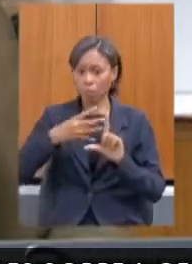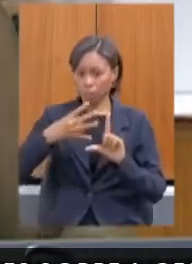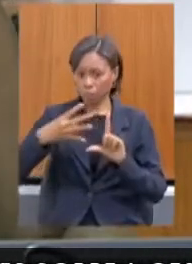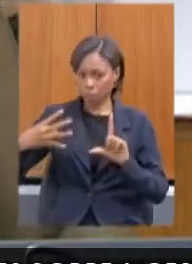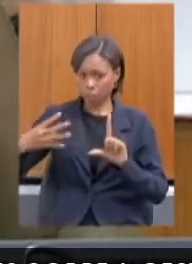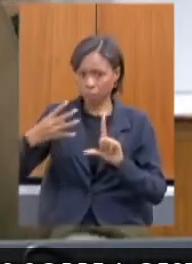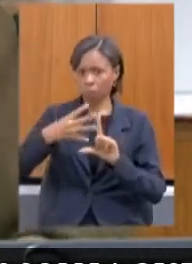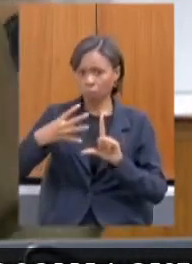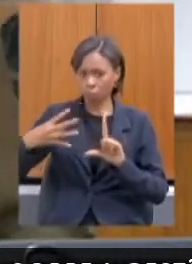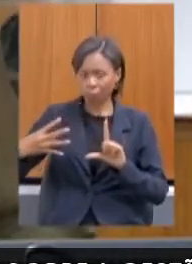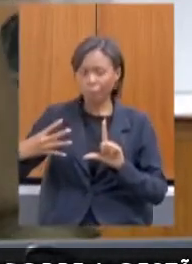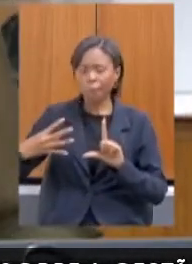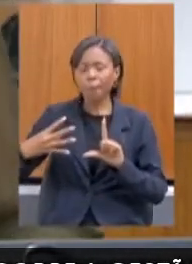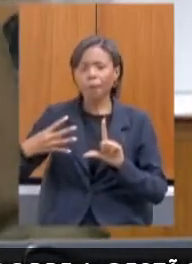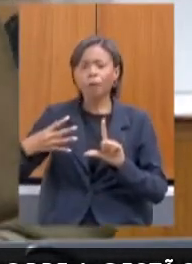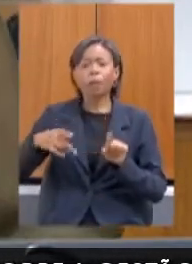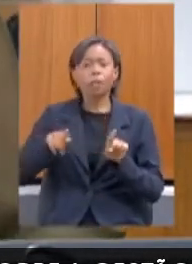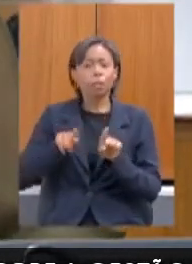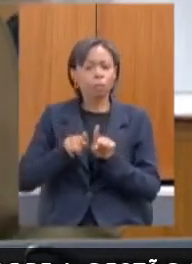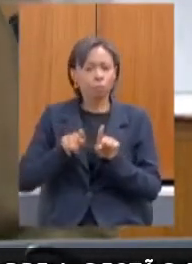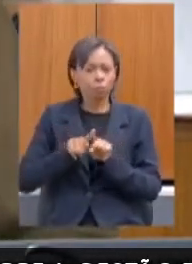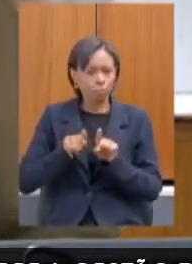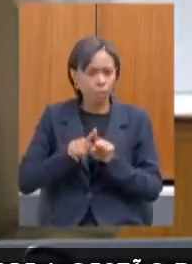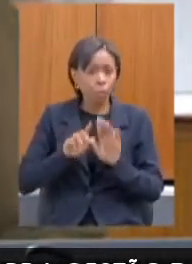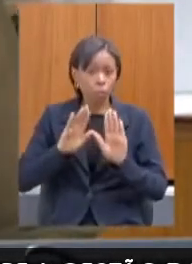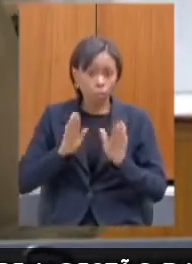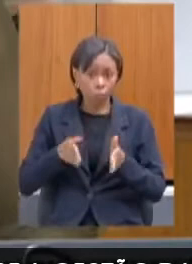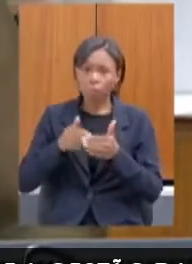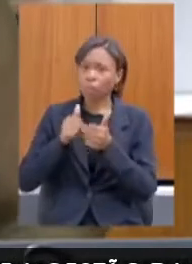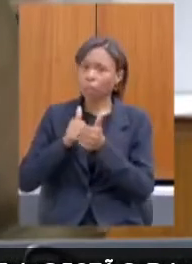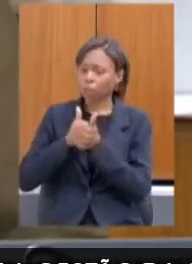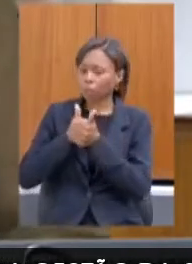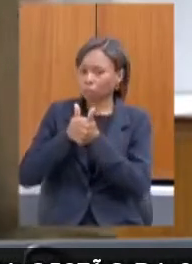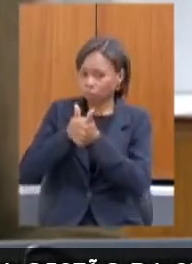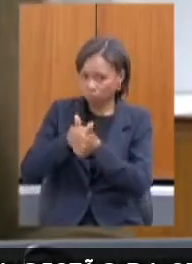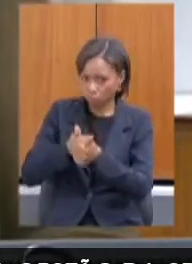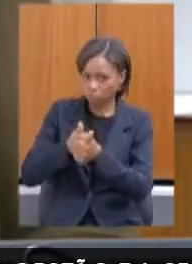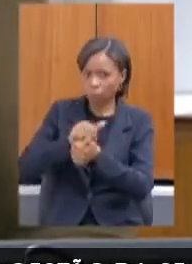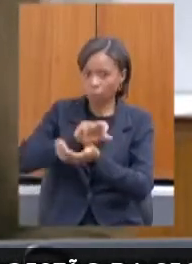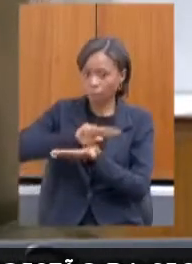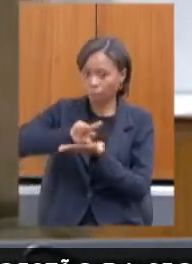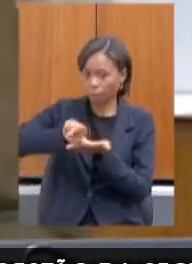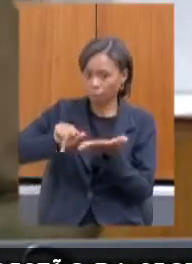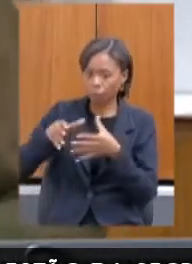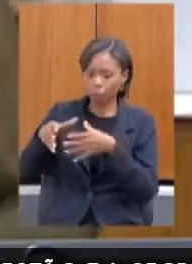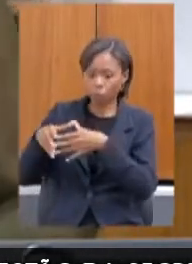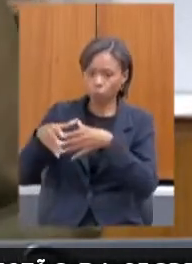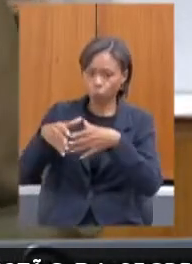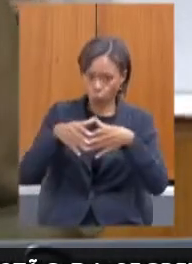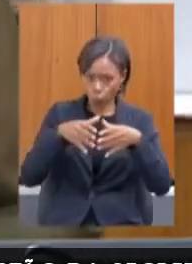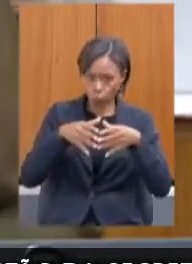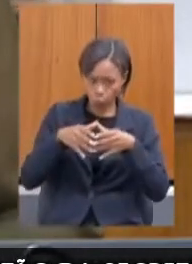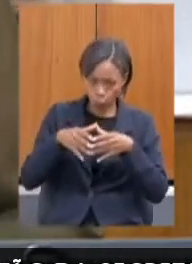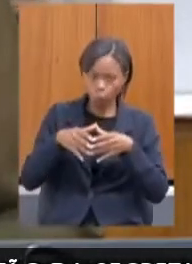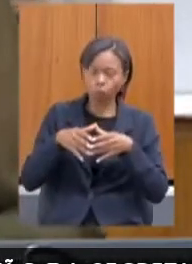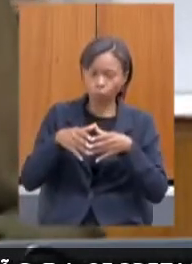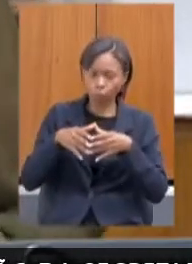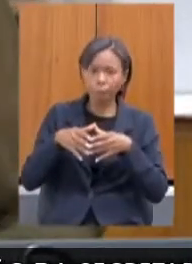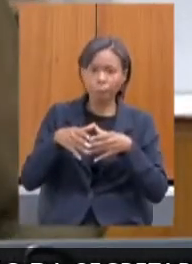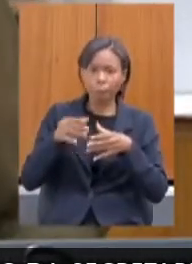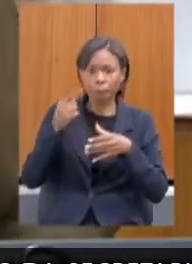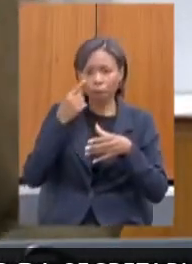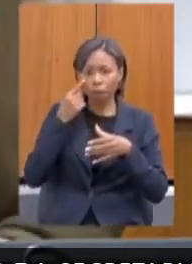LGBT, nós também fizemos o acompanhamento de vários coletivos que atendem a LGBT para fazer um